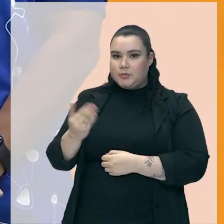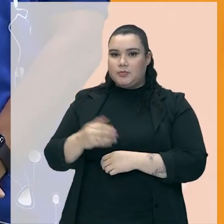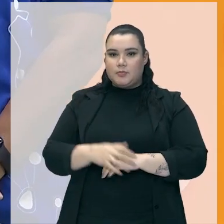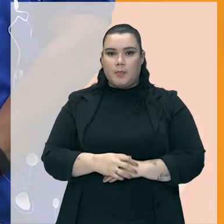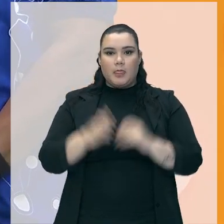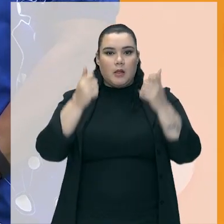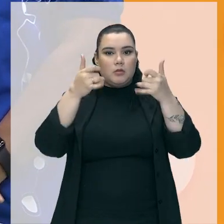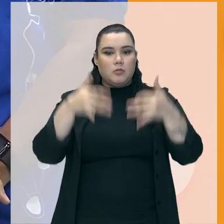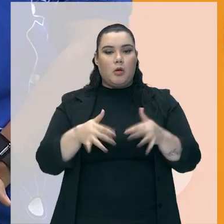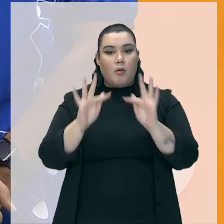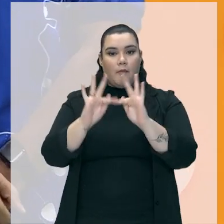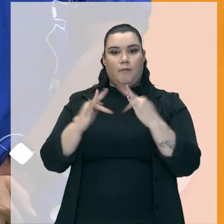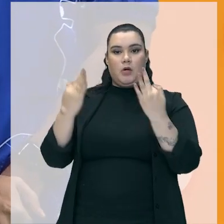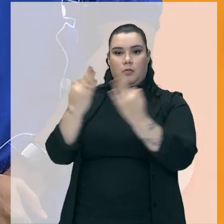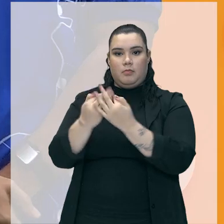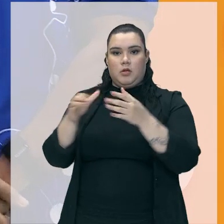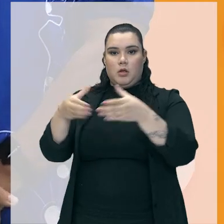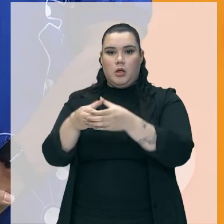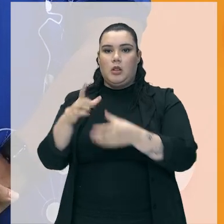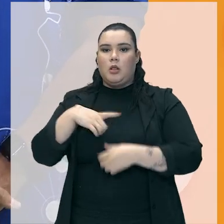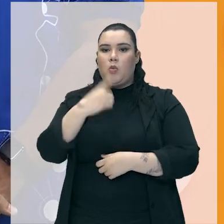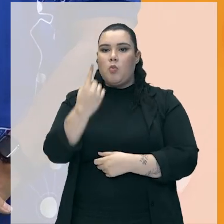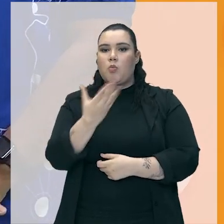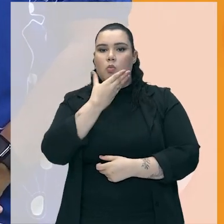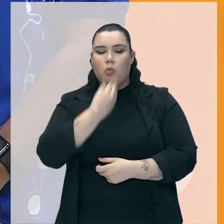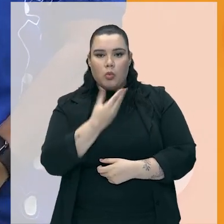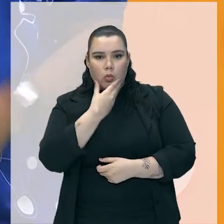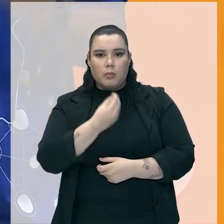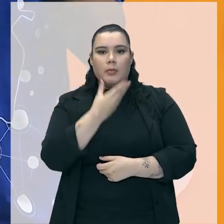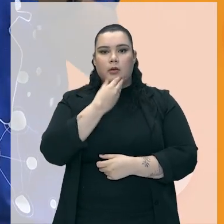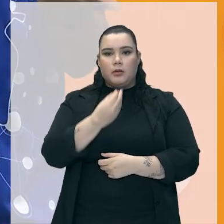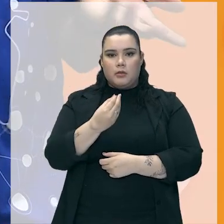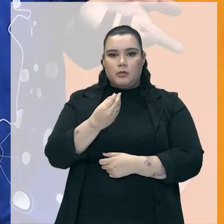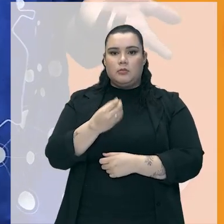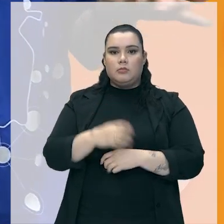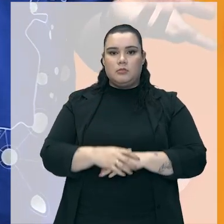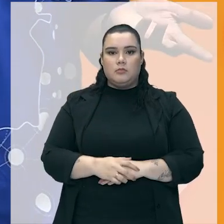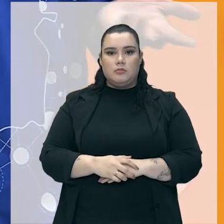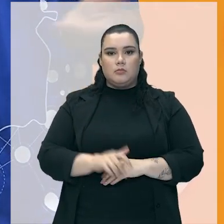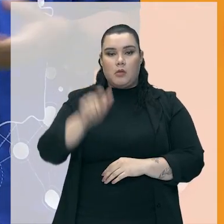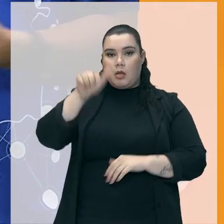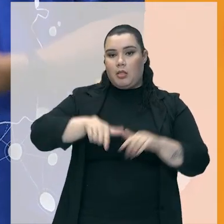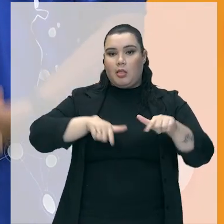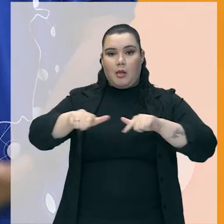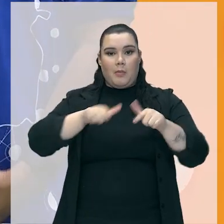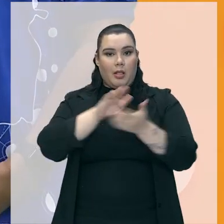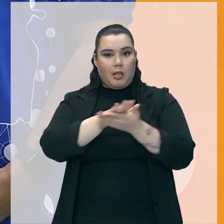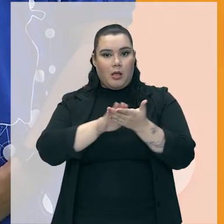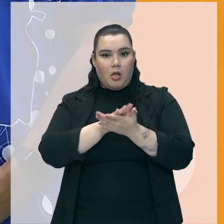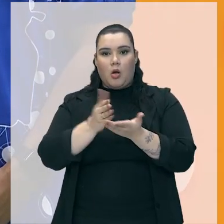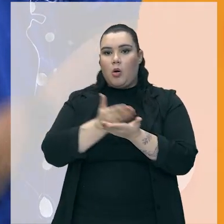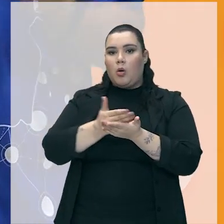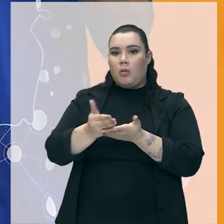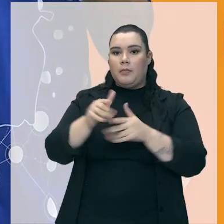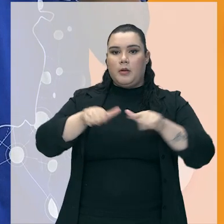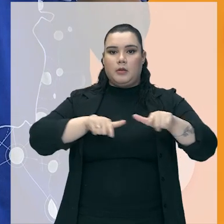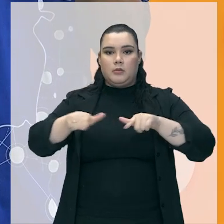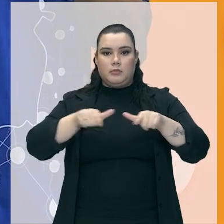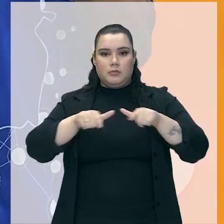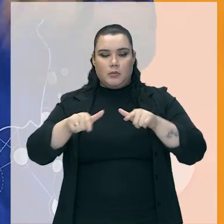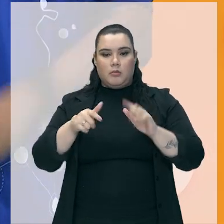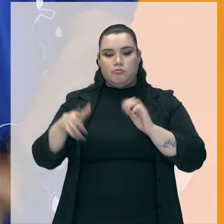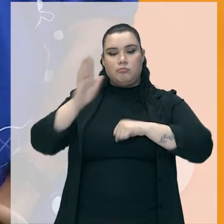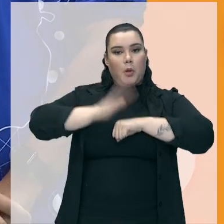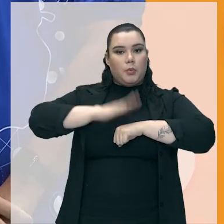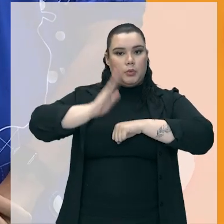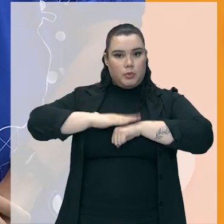Ele fala de uma família, né? Que tem um cara aí que ele não tem trabalho e ele começa a trabalhar por conta